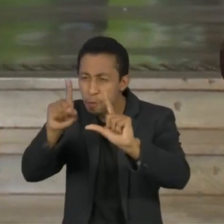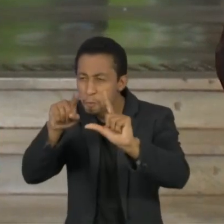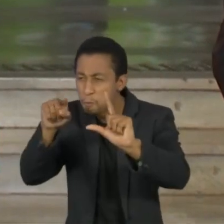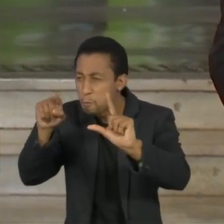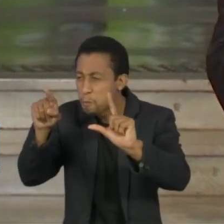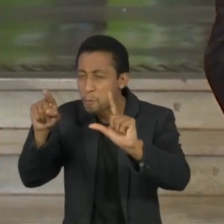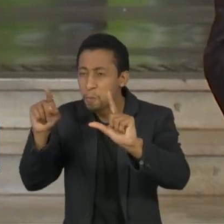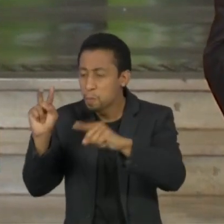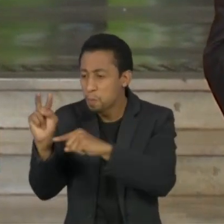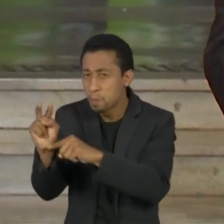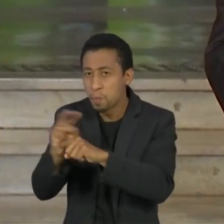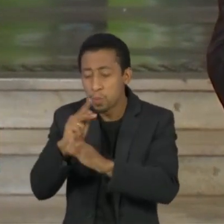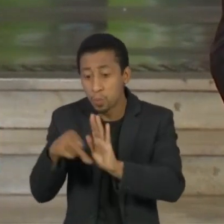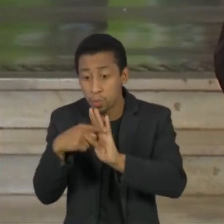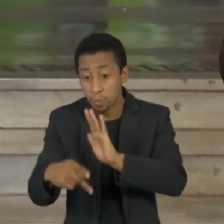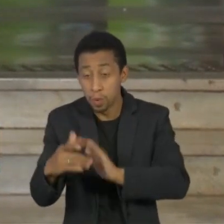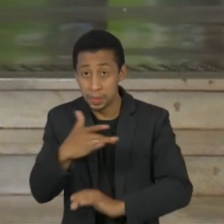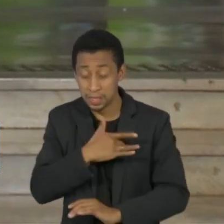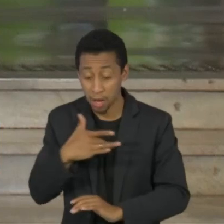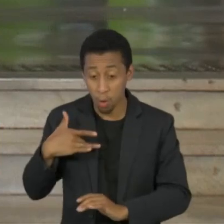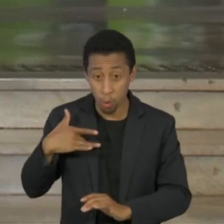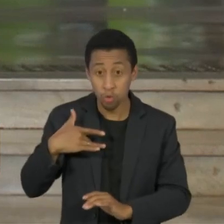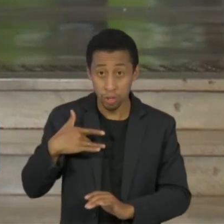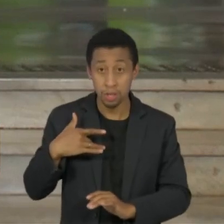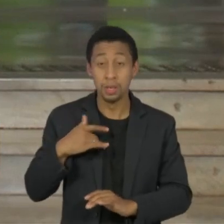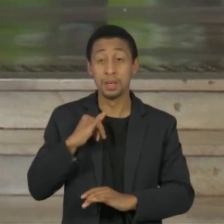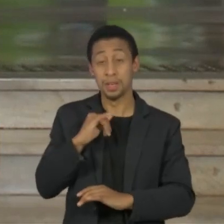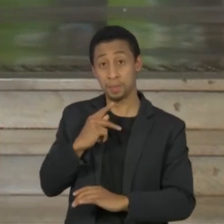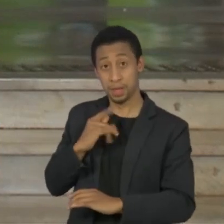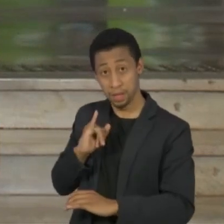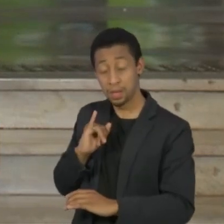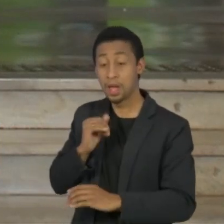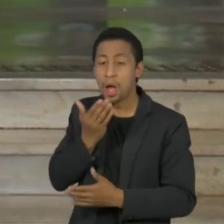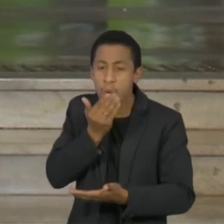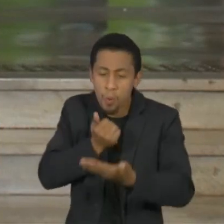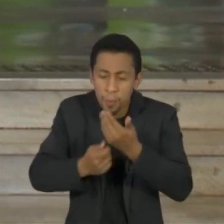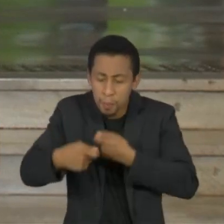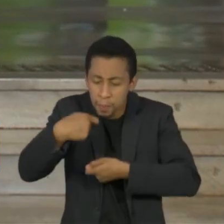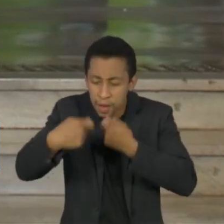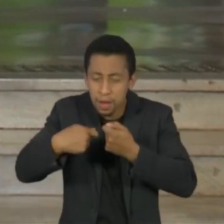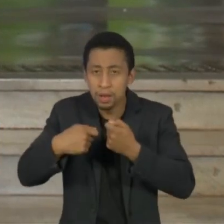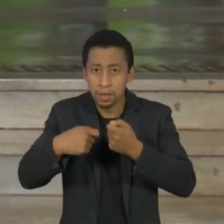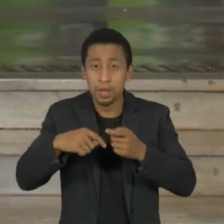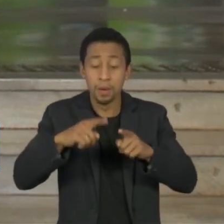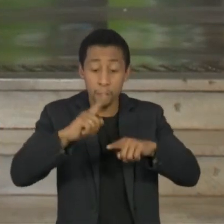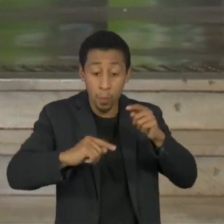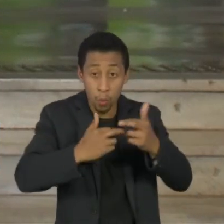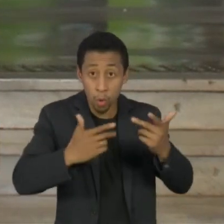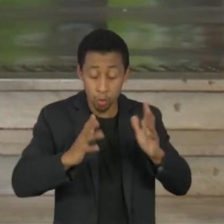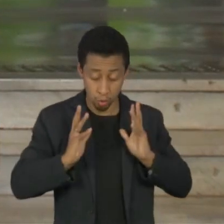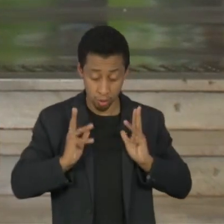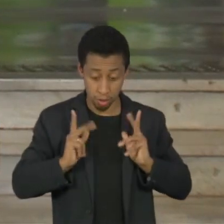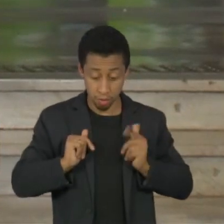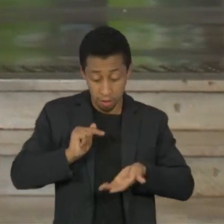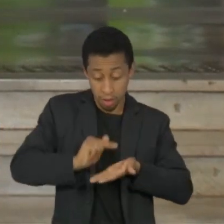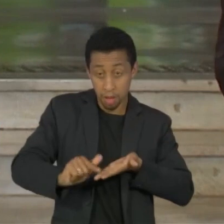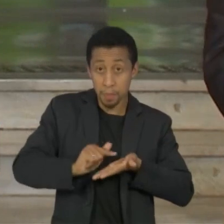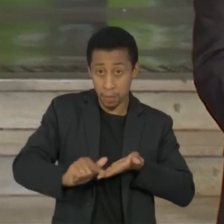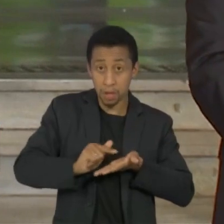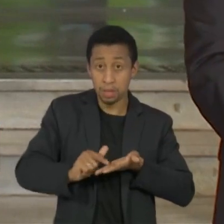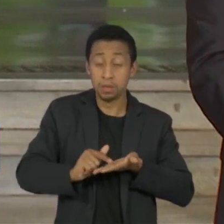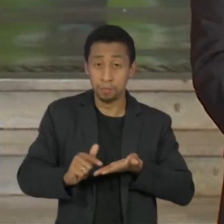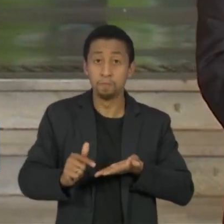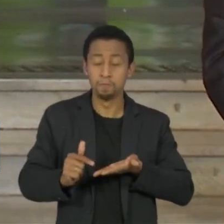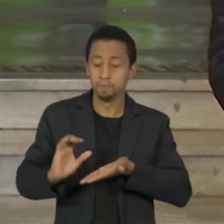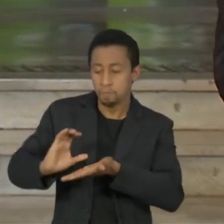de proteção individual, alimentos, itens de higiene pessoal e itens de limpeza,